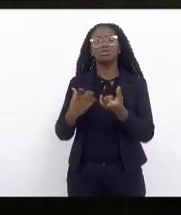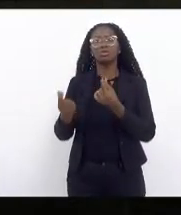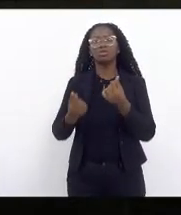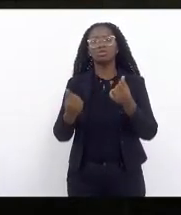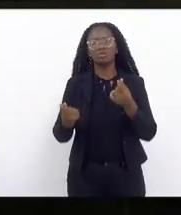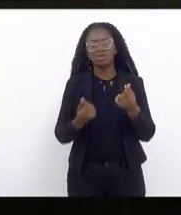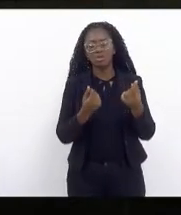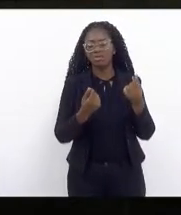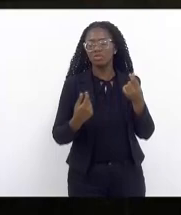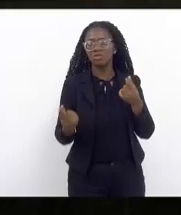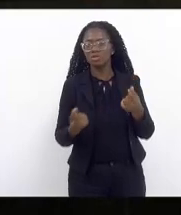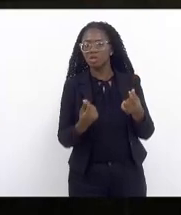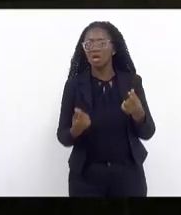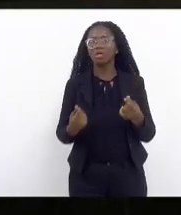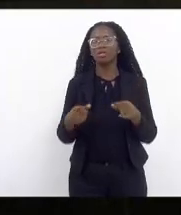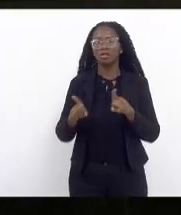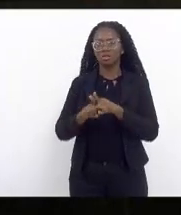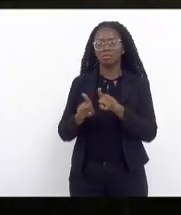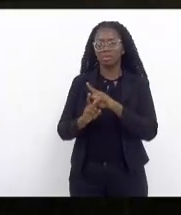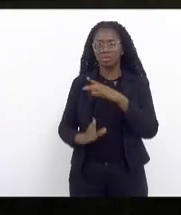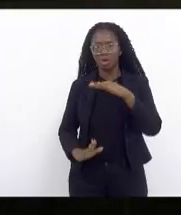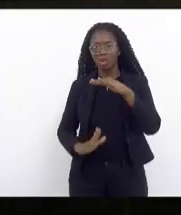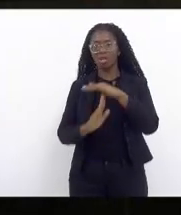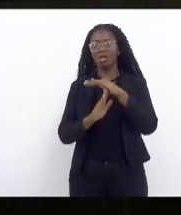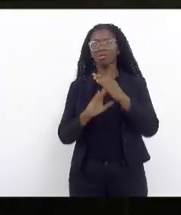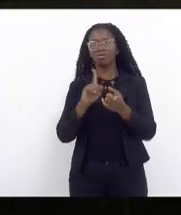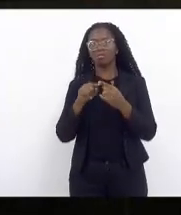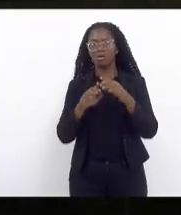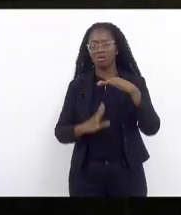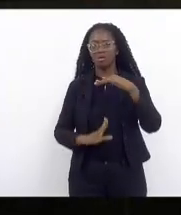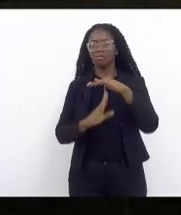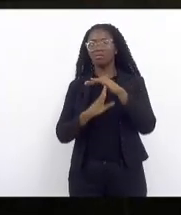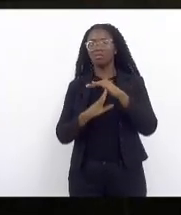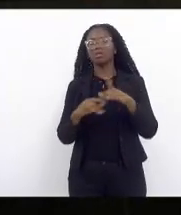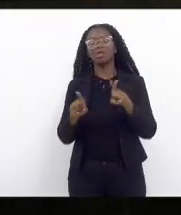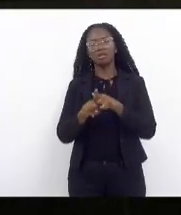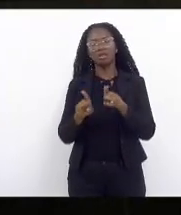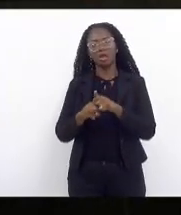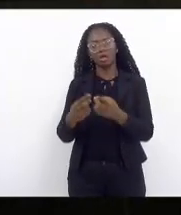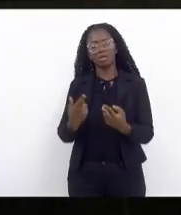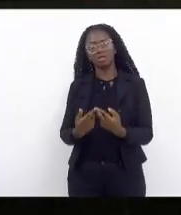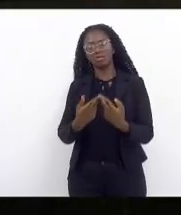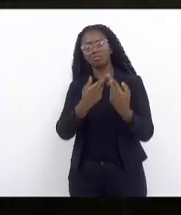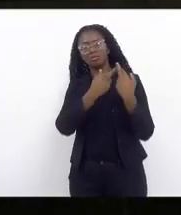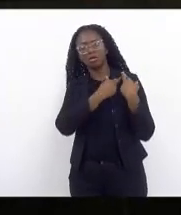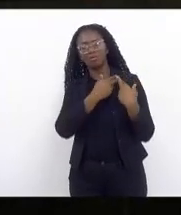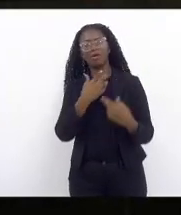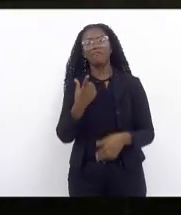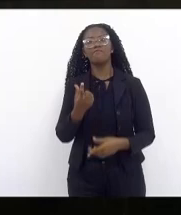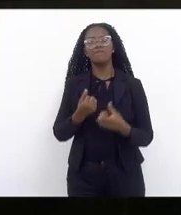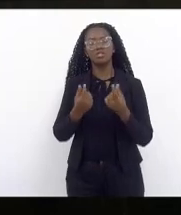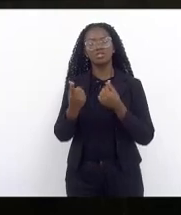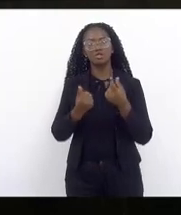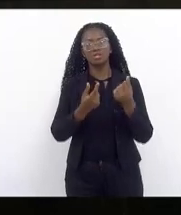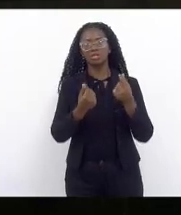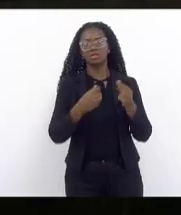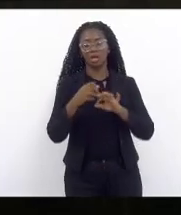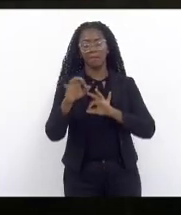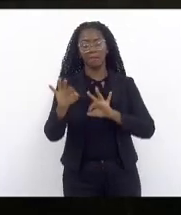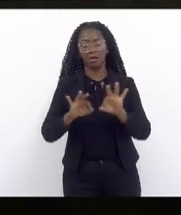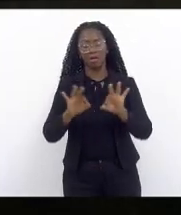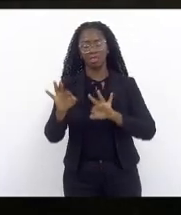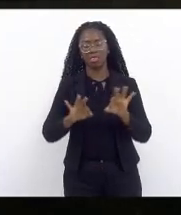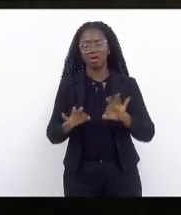custeio está dentro do teto há uma profunda responsabilidade fiscal e financeira de planejamento